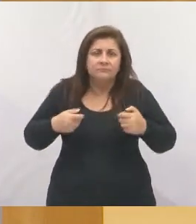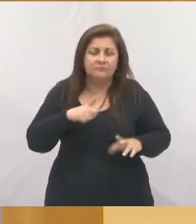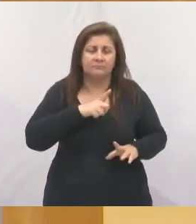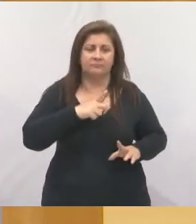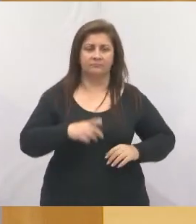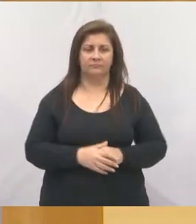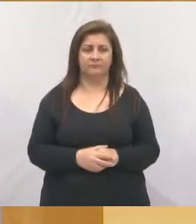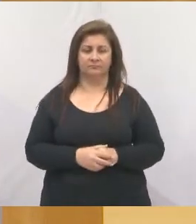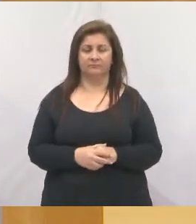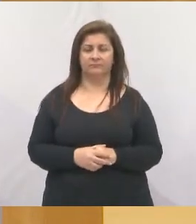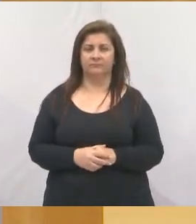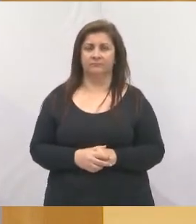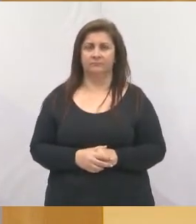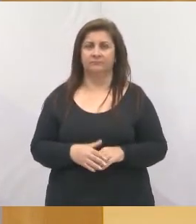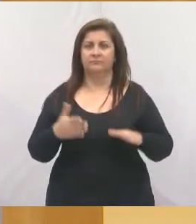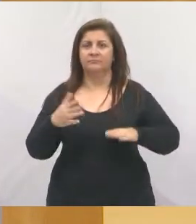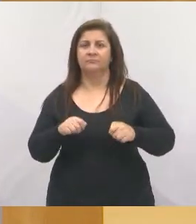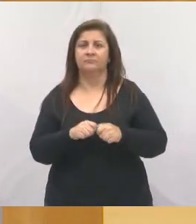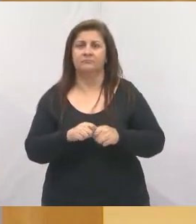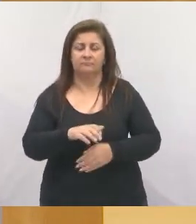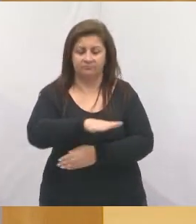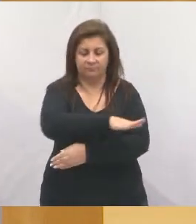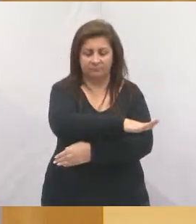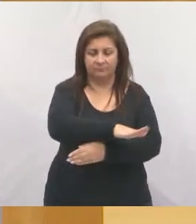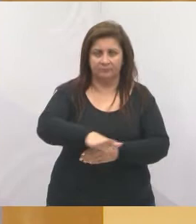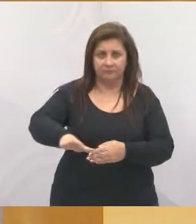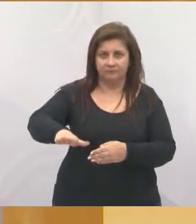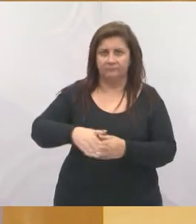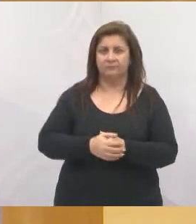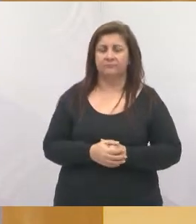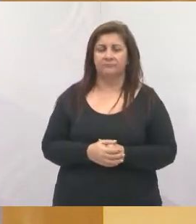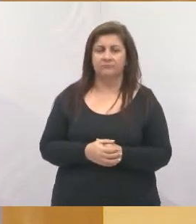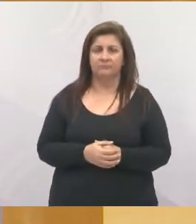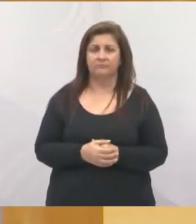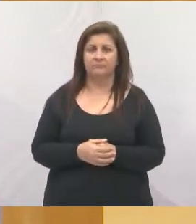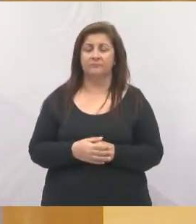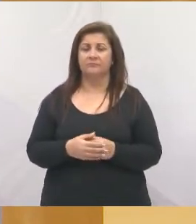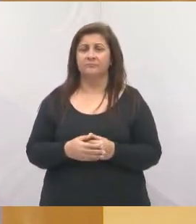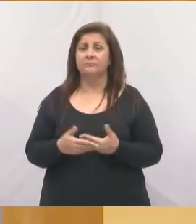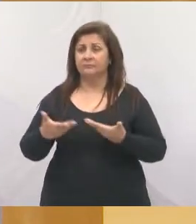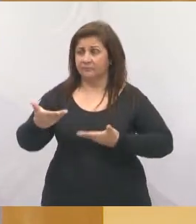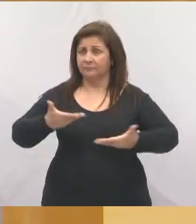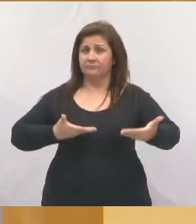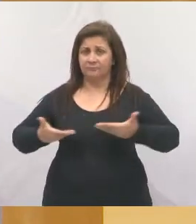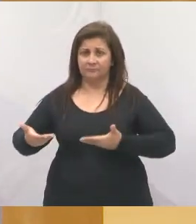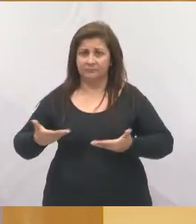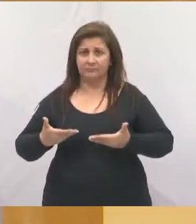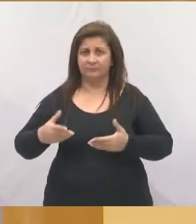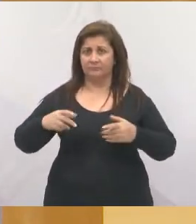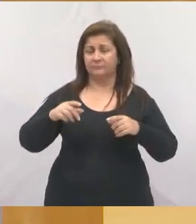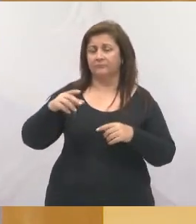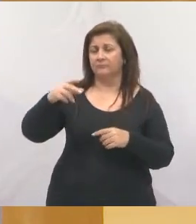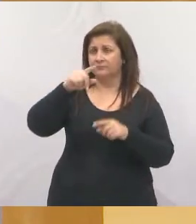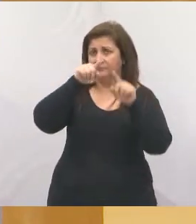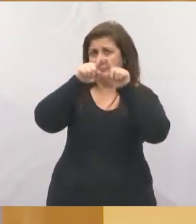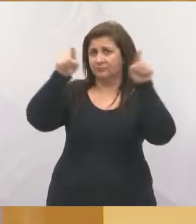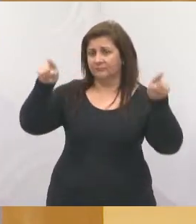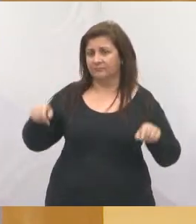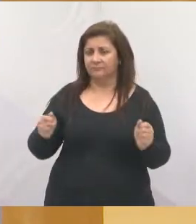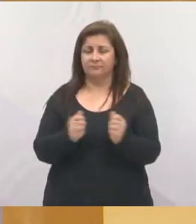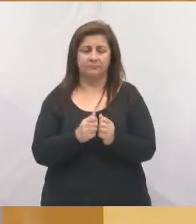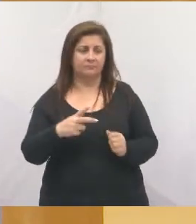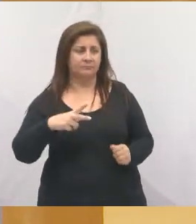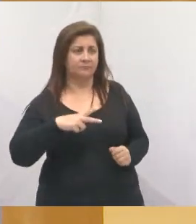existe, muitas vezes, para ser feito um asfalto, que é a PPP, parceria pública e privada, né, e a gente tem que ter essa concepção, a gente